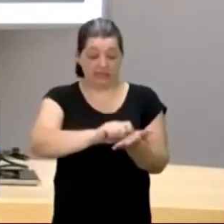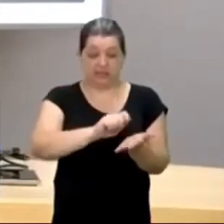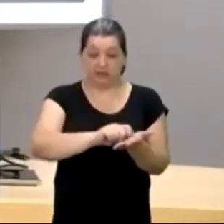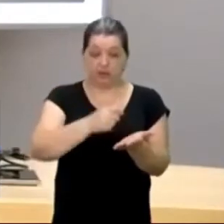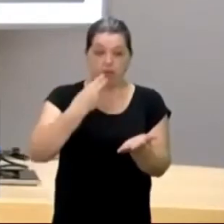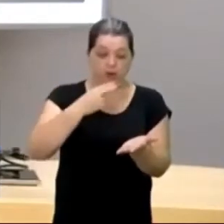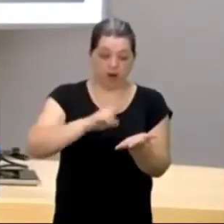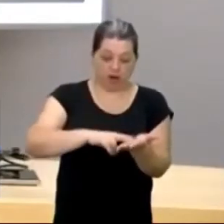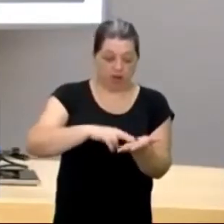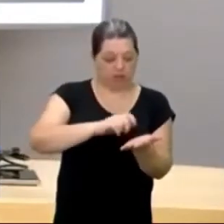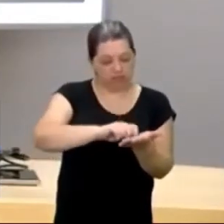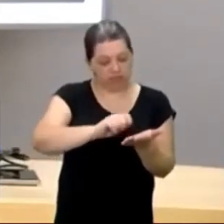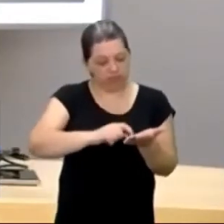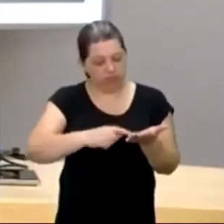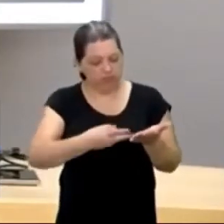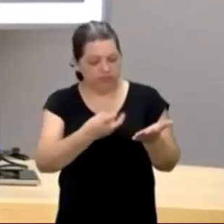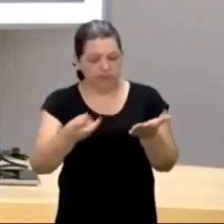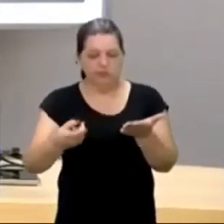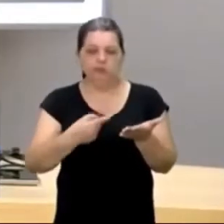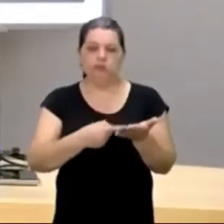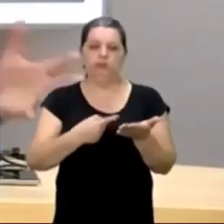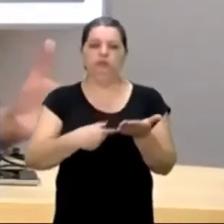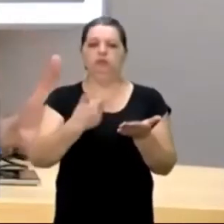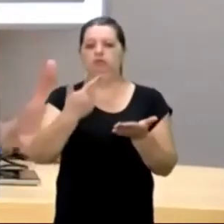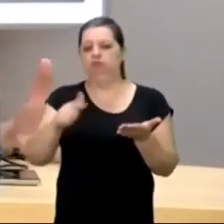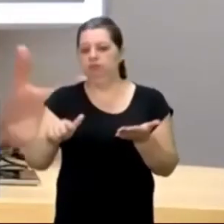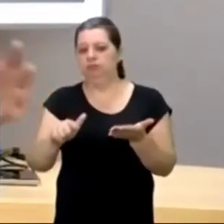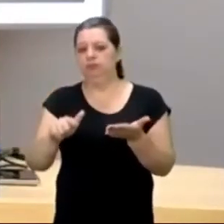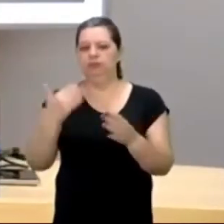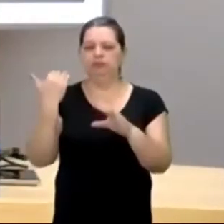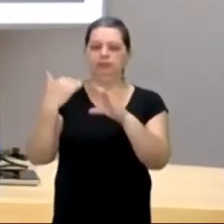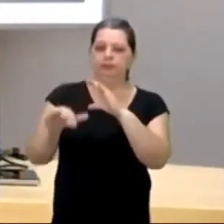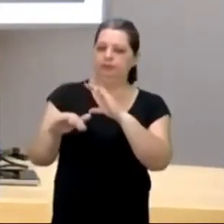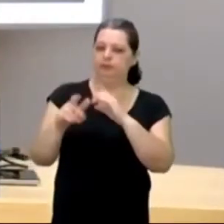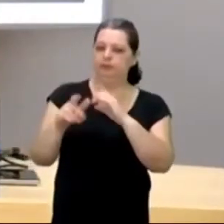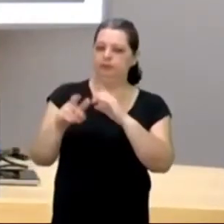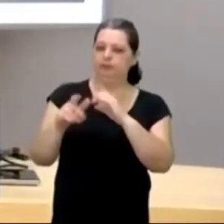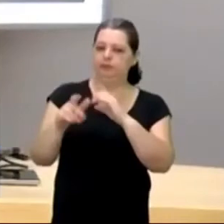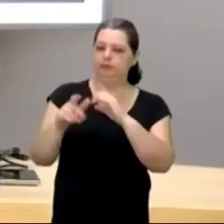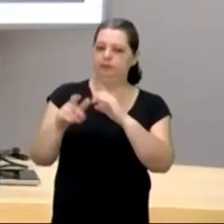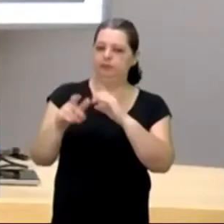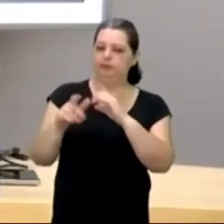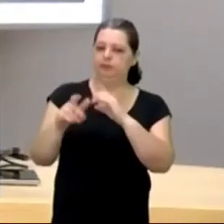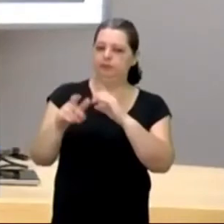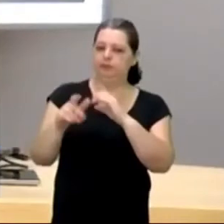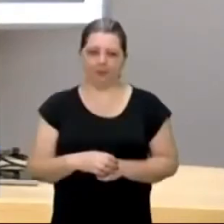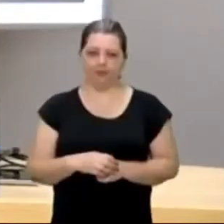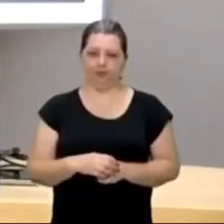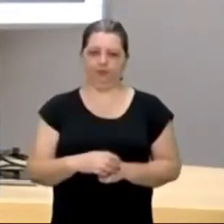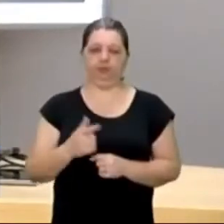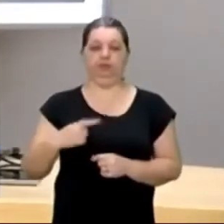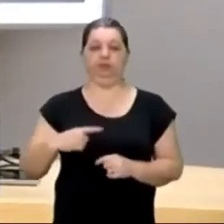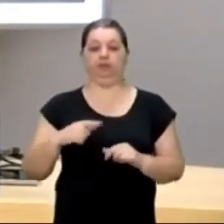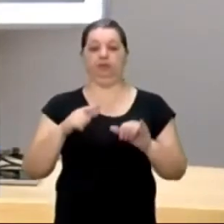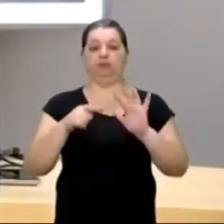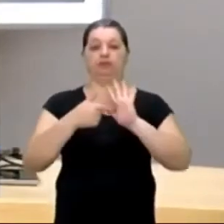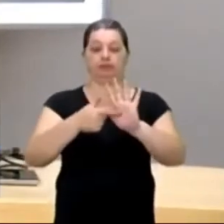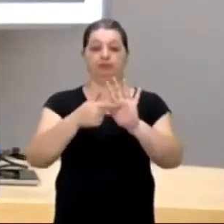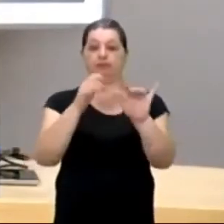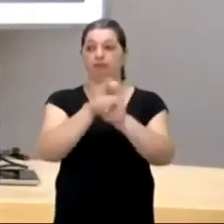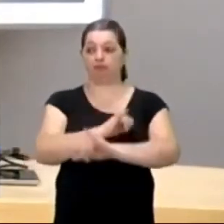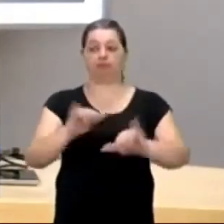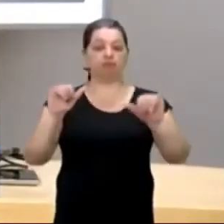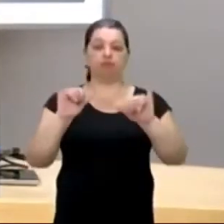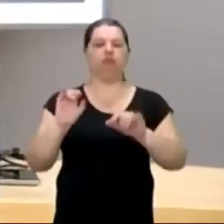essas cartas, algumas cartas, enviadas, outras não foram enviadas, algumas cartas, algumas são públicas, e aí, o